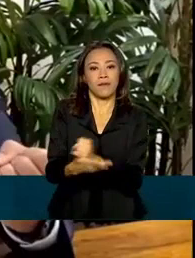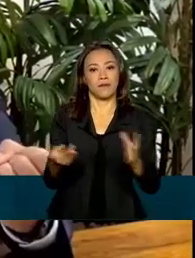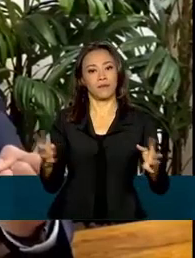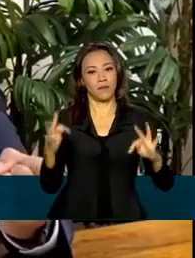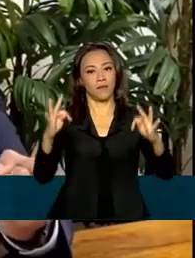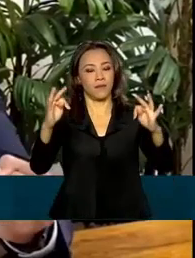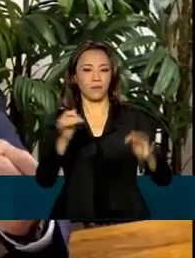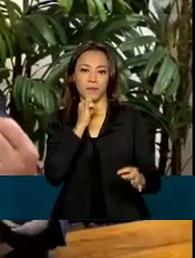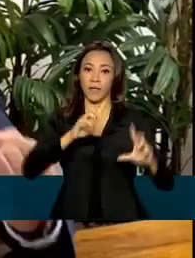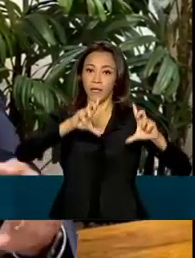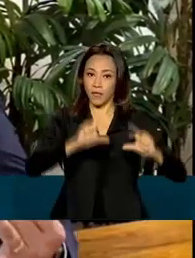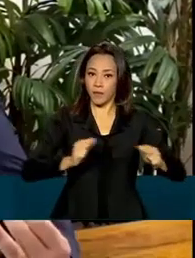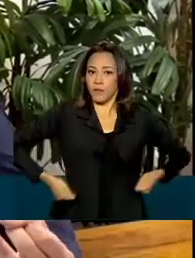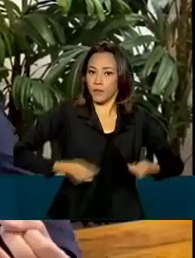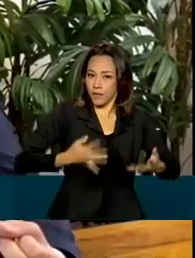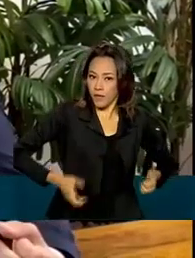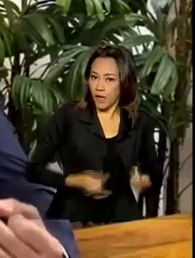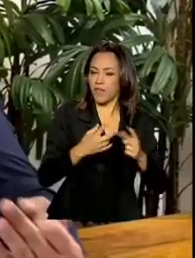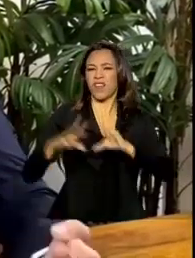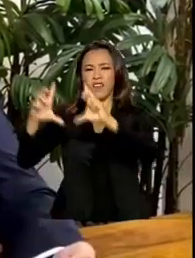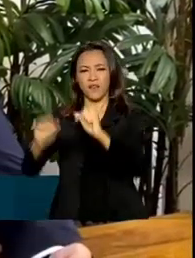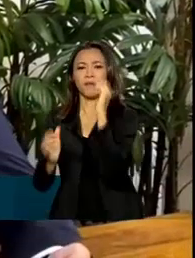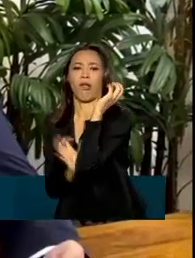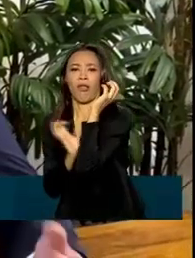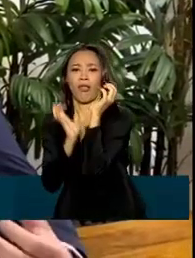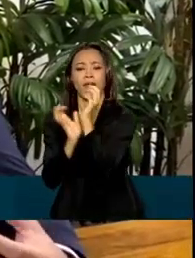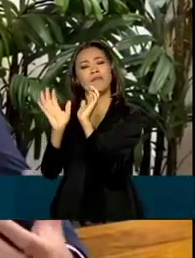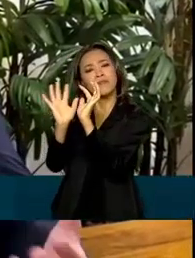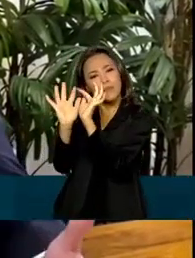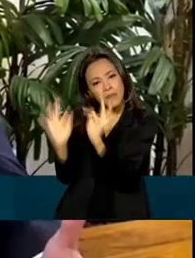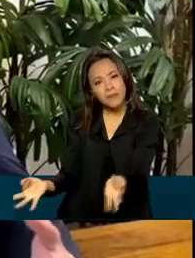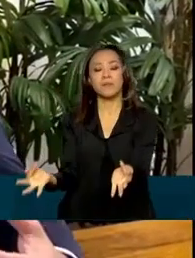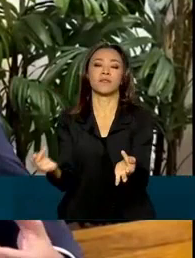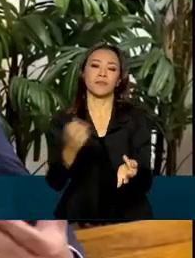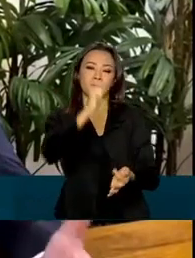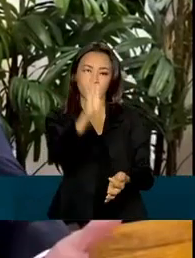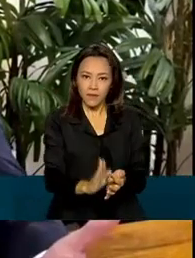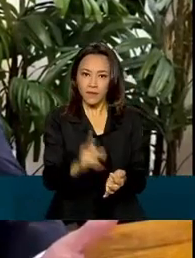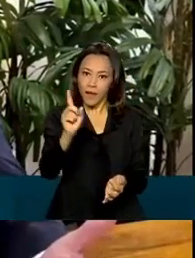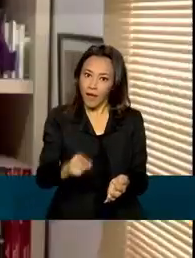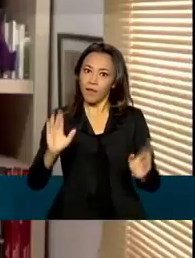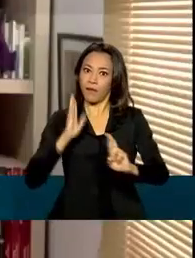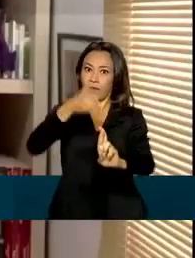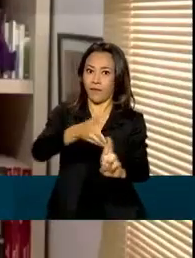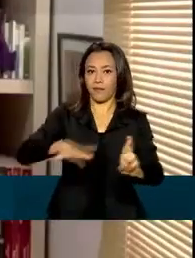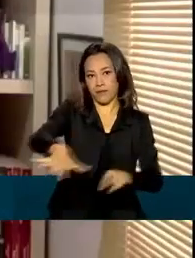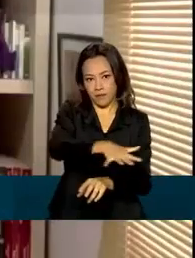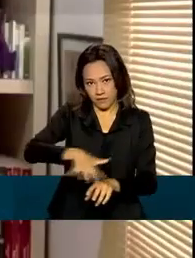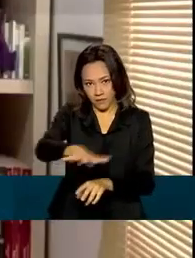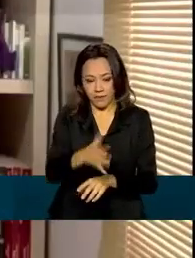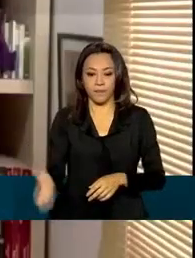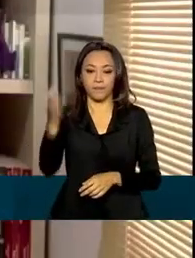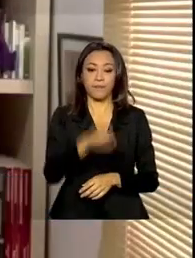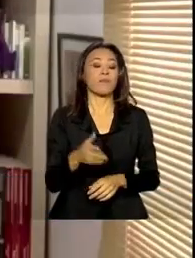redução dos custos, desburocratização e simplificação, transformando o Brasil no país das startups. O marco legal